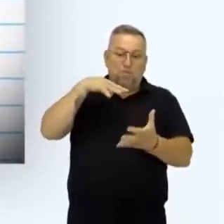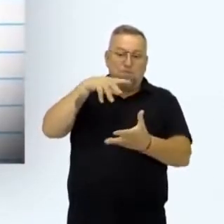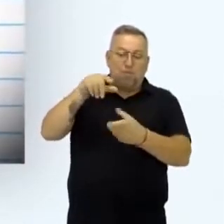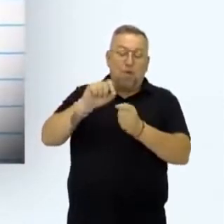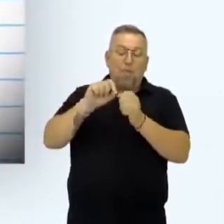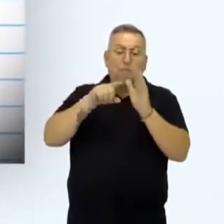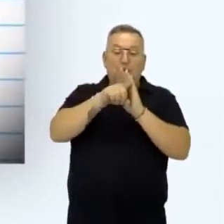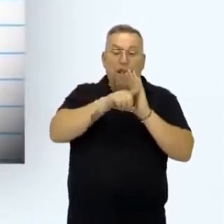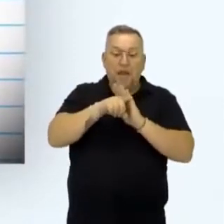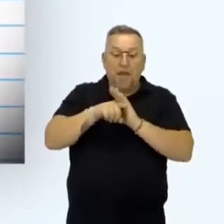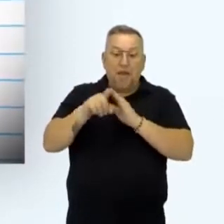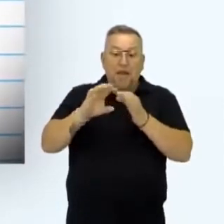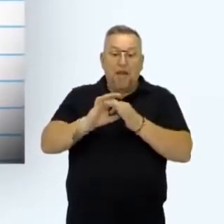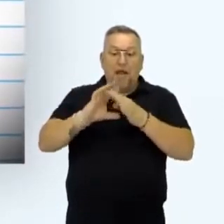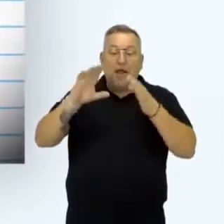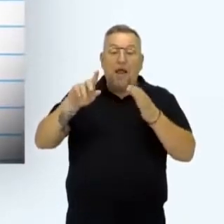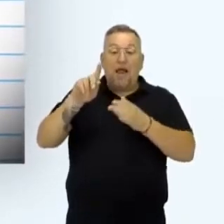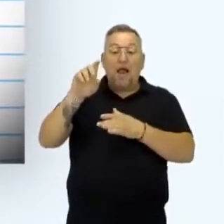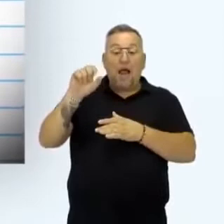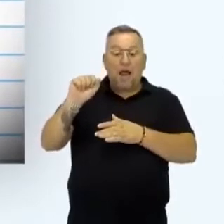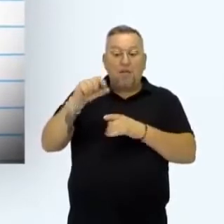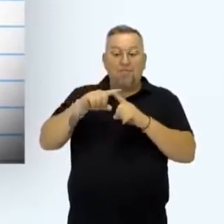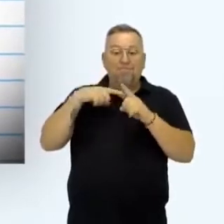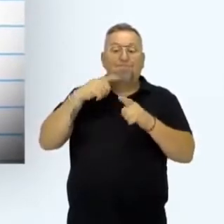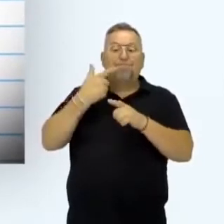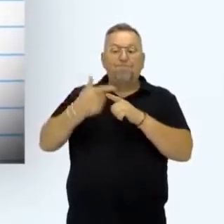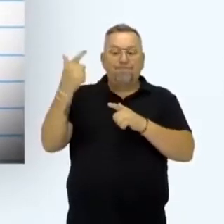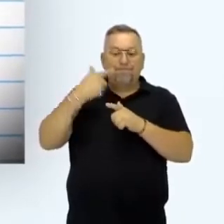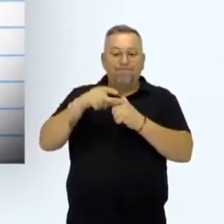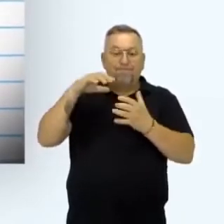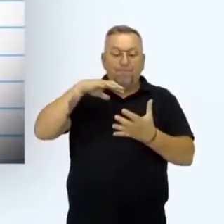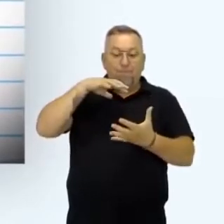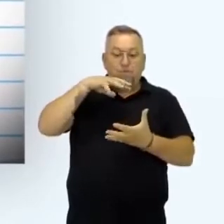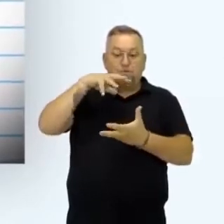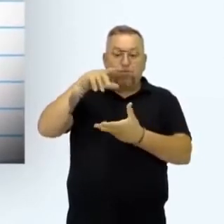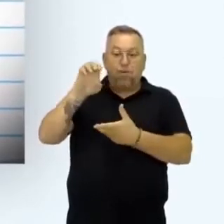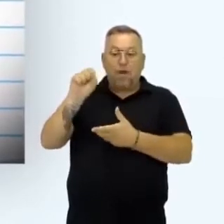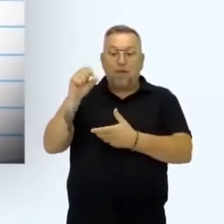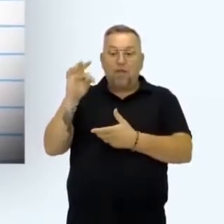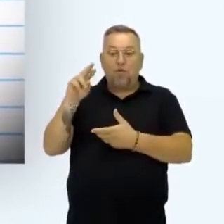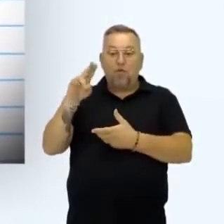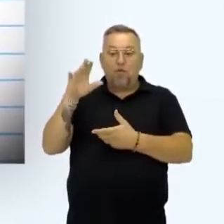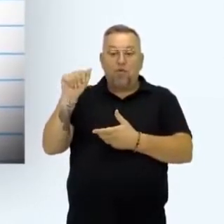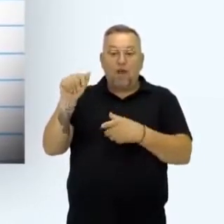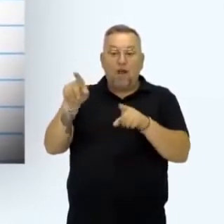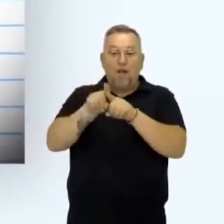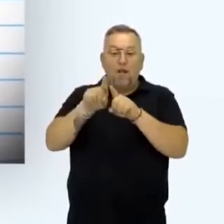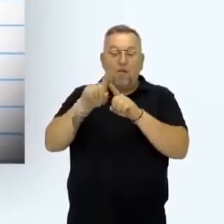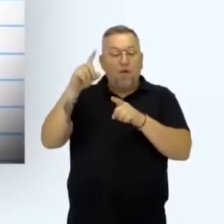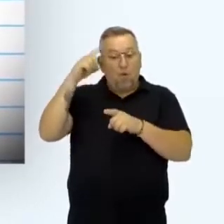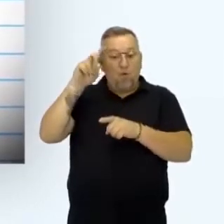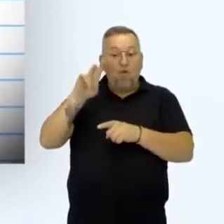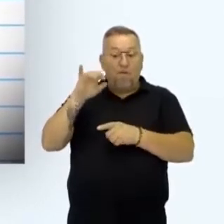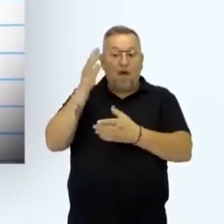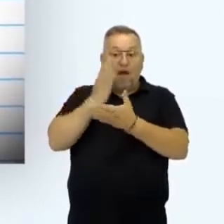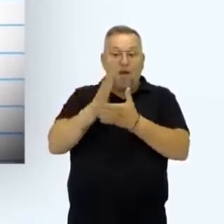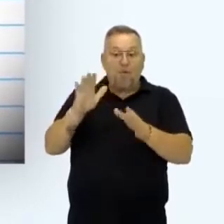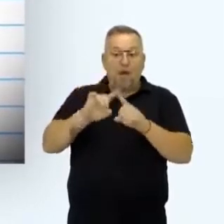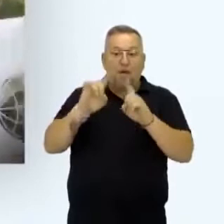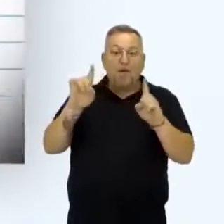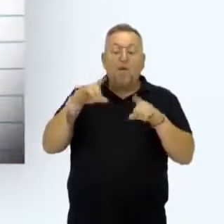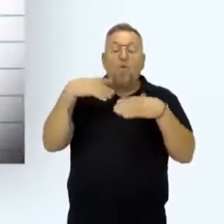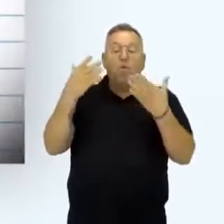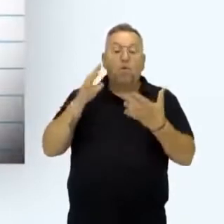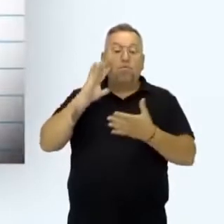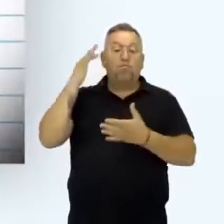pesquisas indicam que eles liberam diversos gases que agravam o efeito estufa. Além do mais, são finitos, ou seja, um dia irão acabar. Qual seria